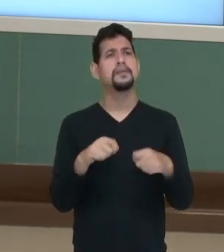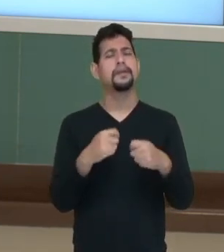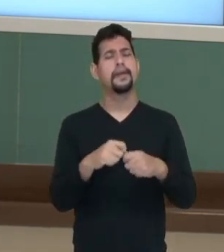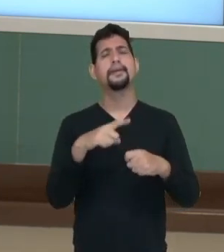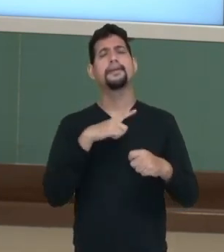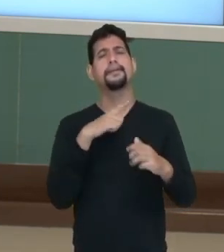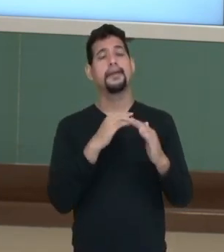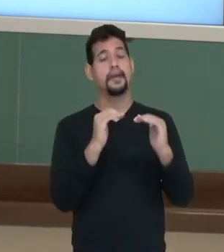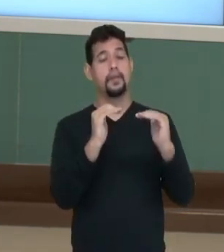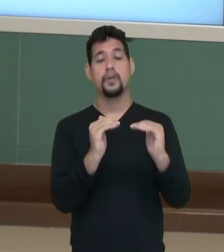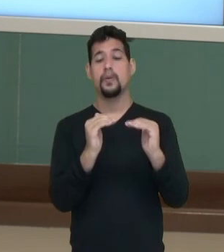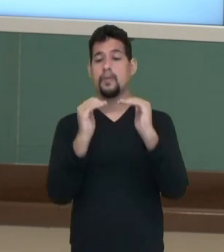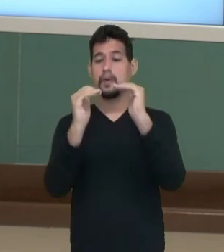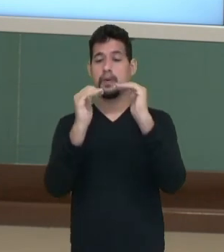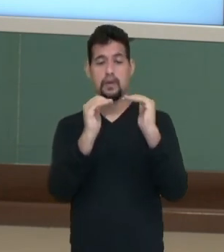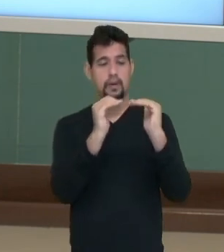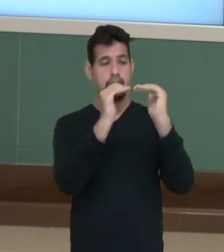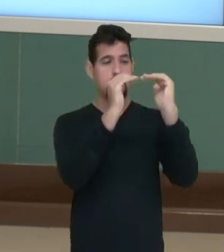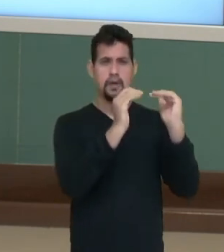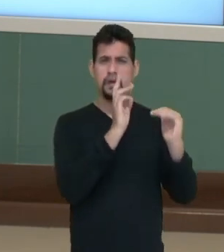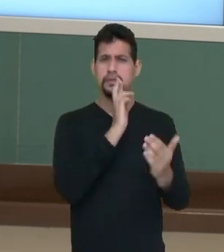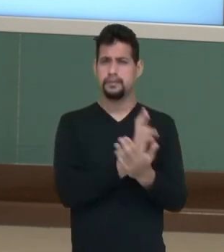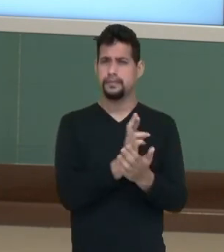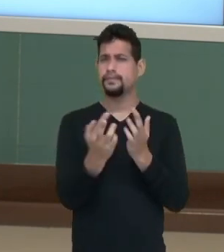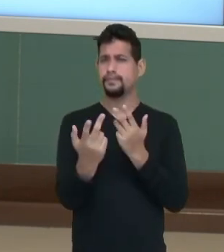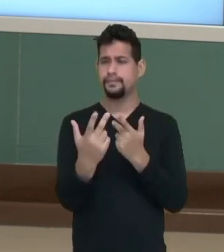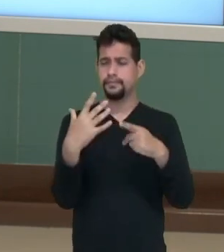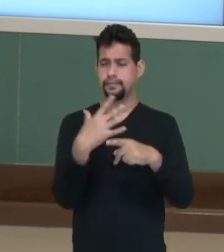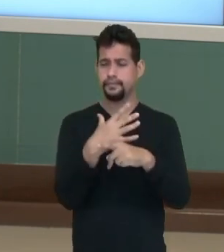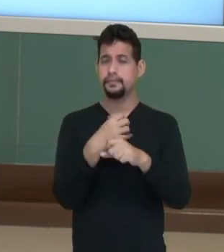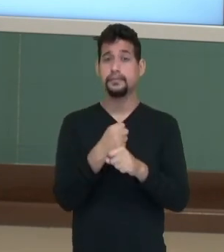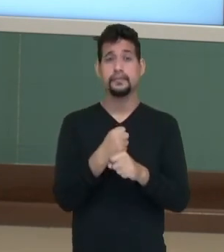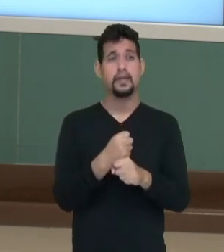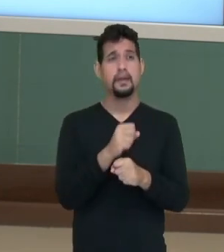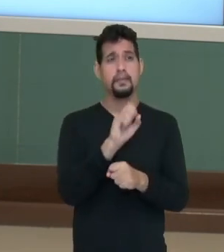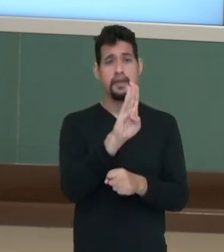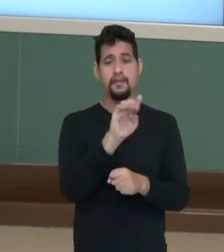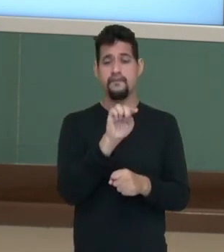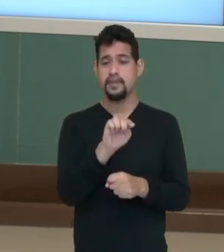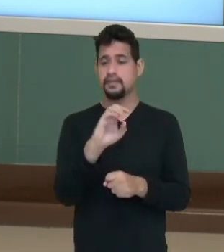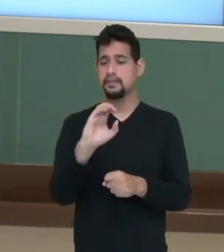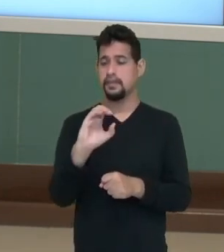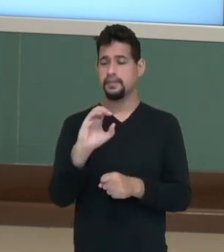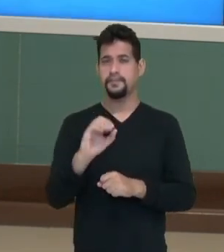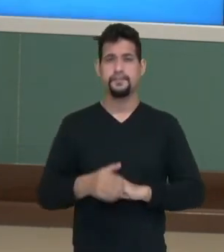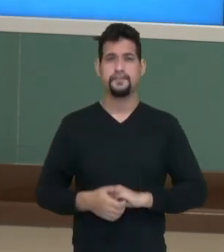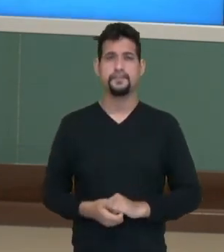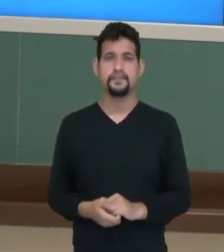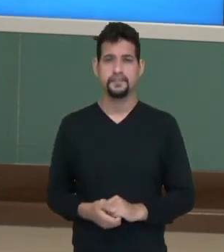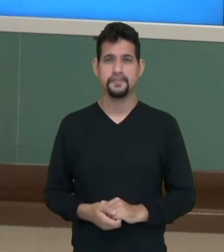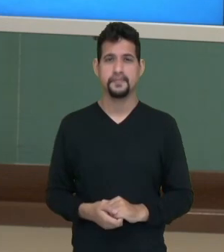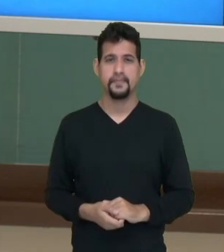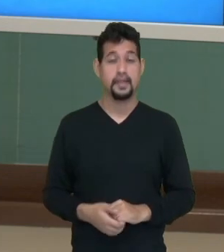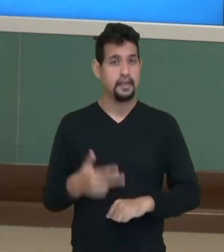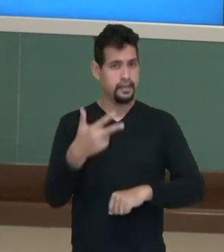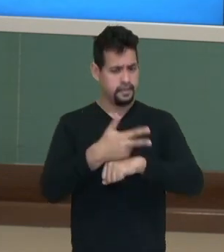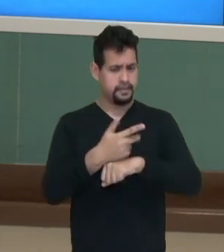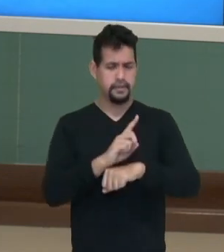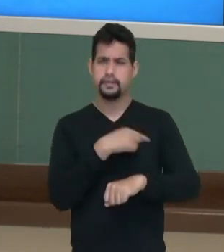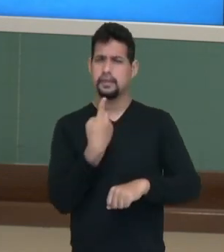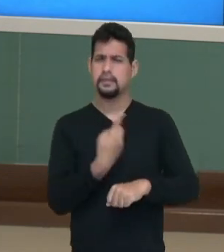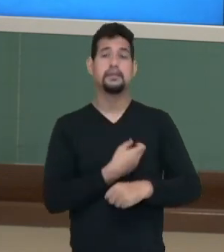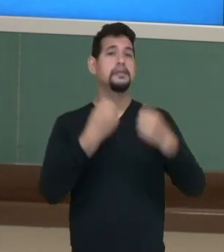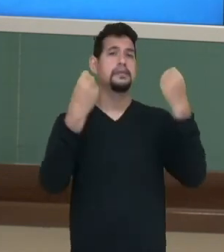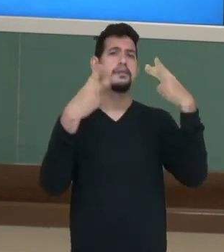esteja em proporção, o mesmo resultado que a multiplicação de B vezes C. Nesse vídeo nós